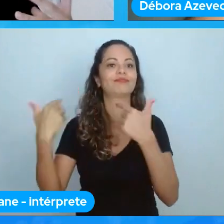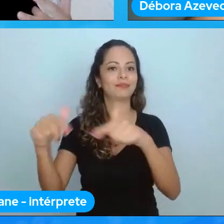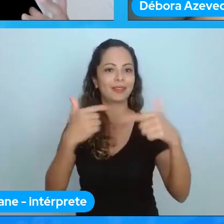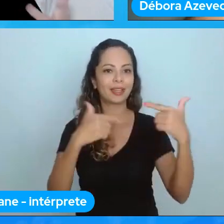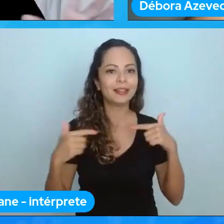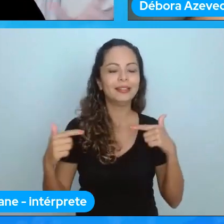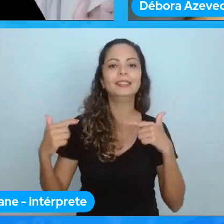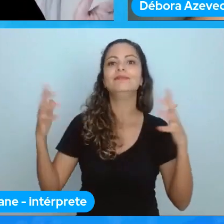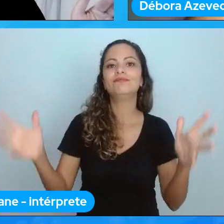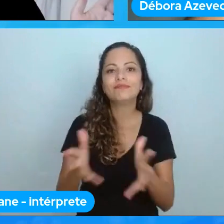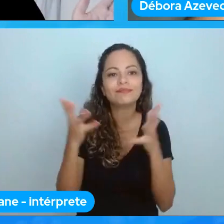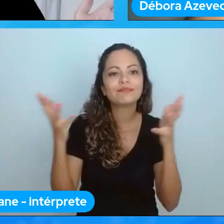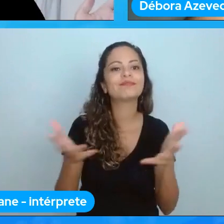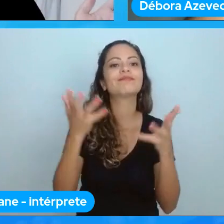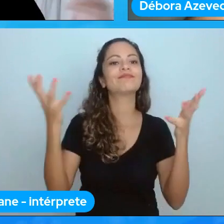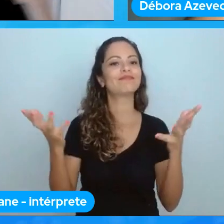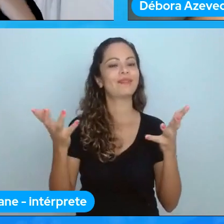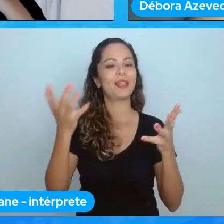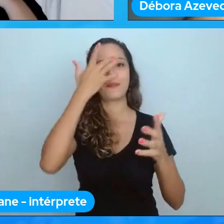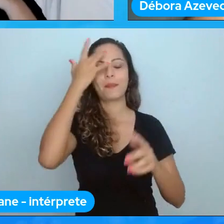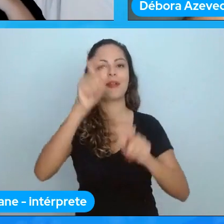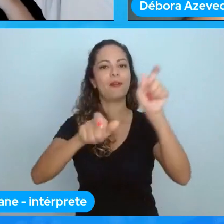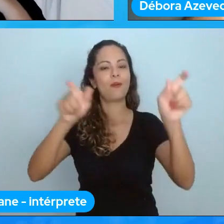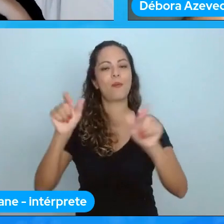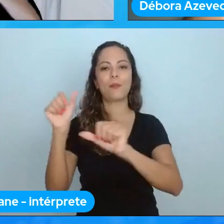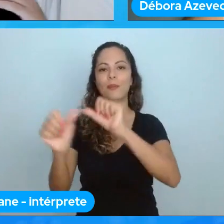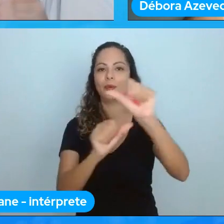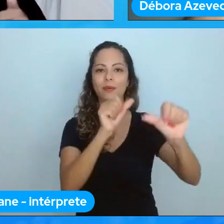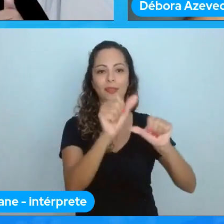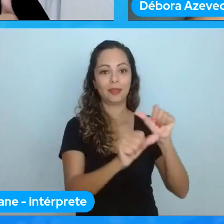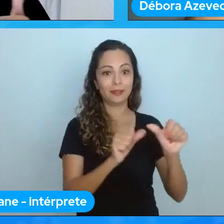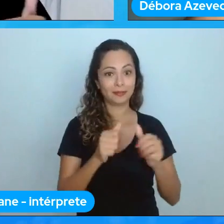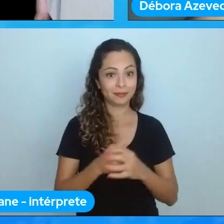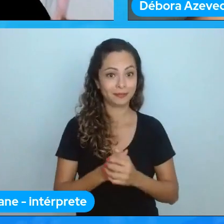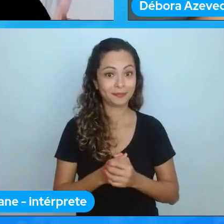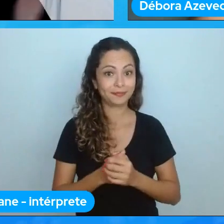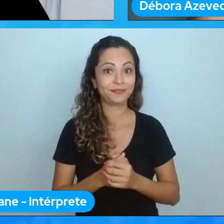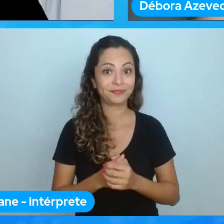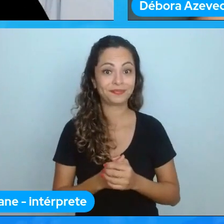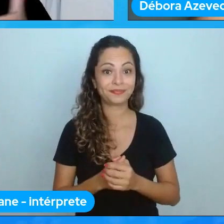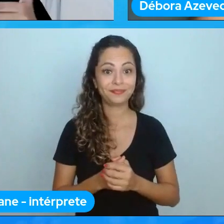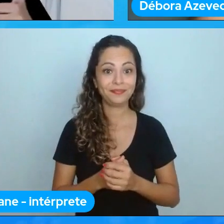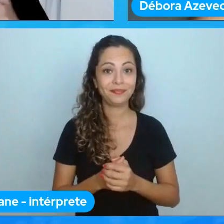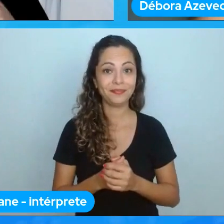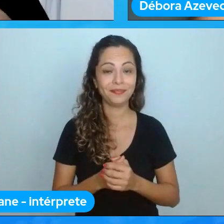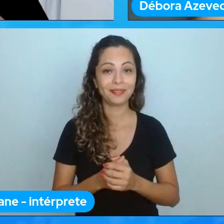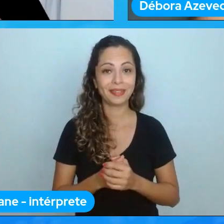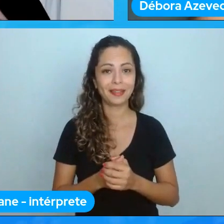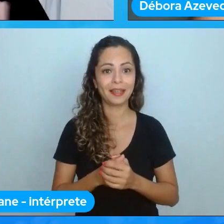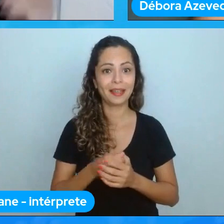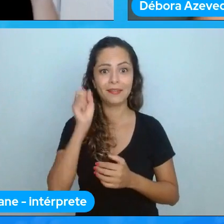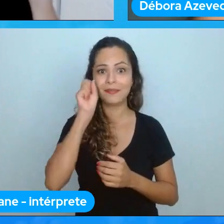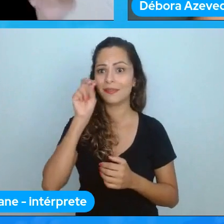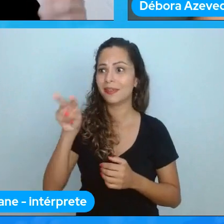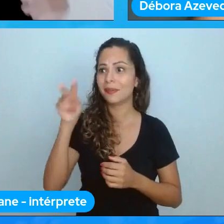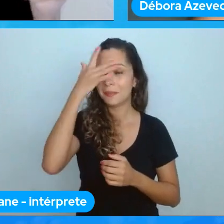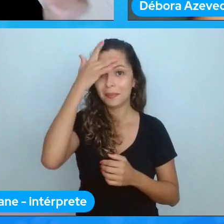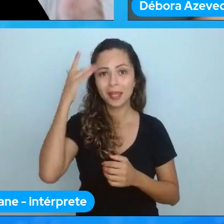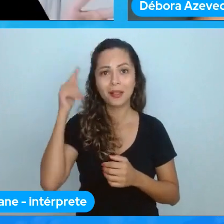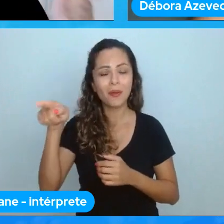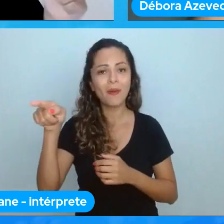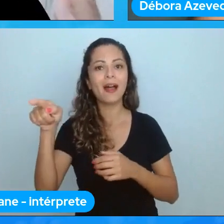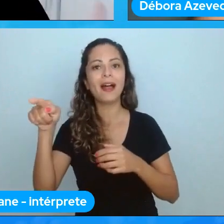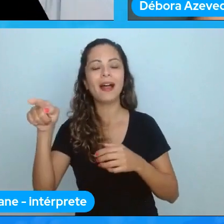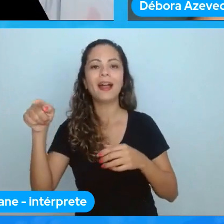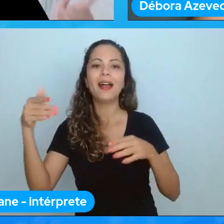pessoas acho que quando eu comecei a ver pessoas que tipo assim estavam entrando na faculdade e falando ah eu entrei